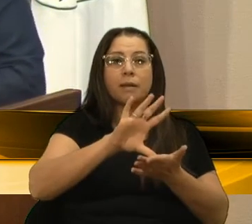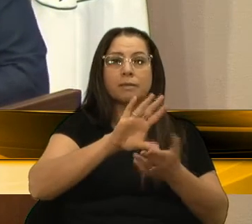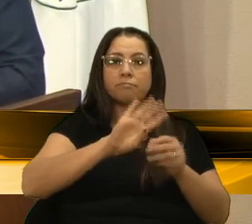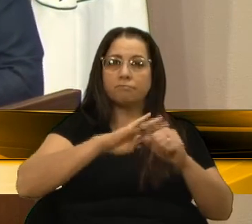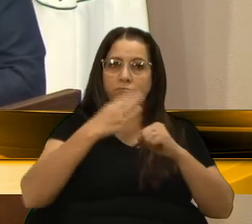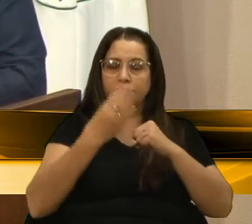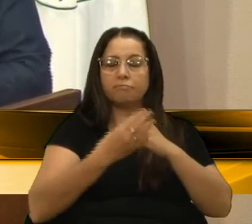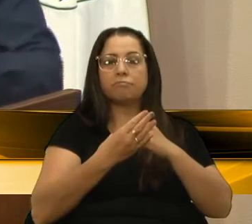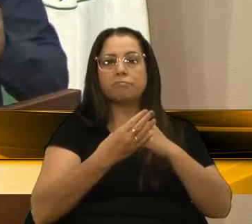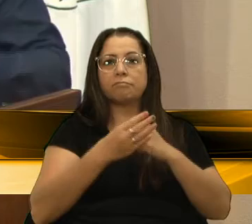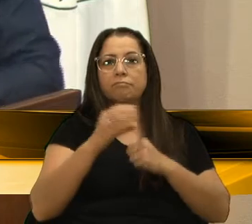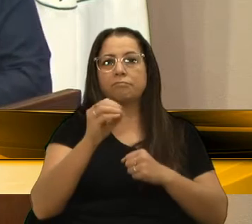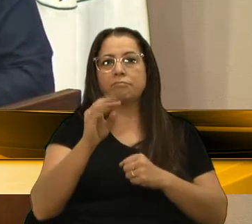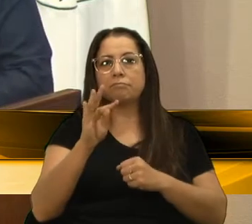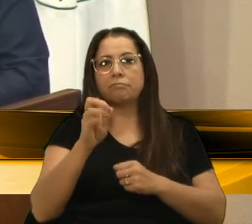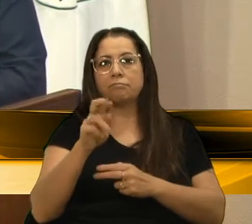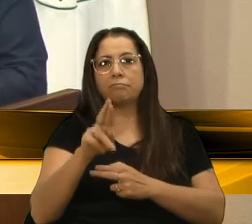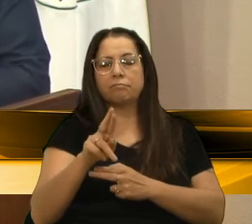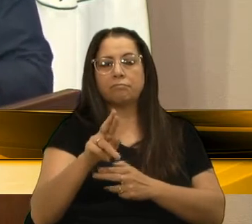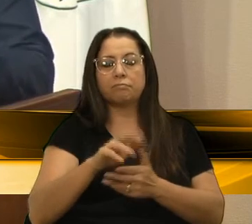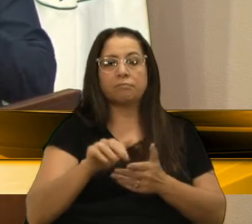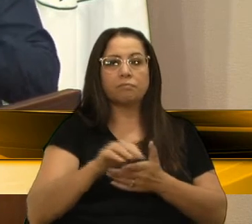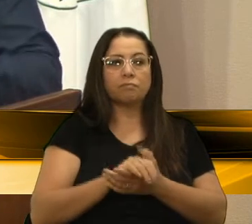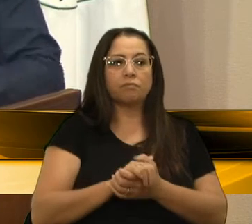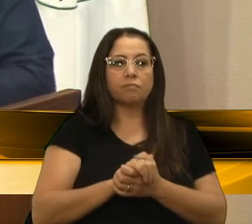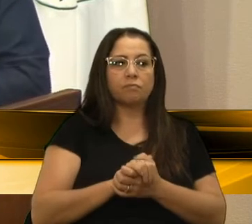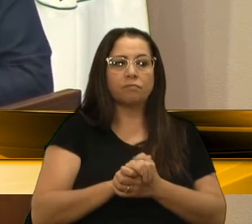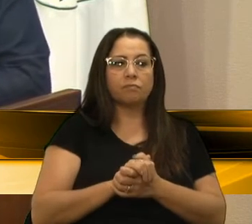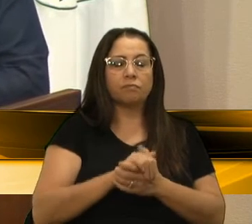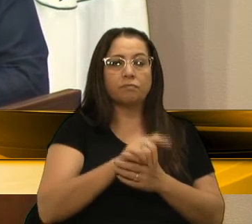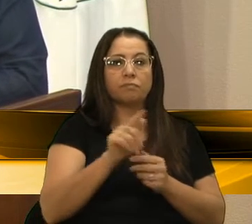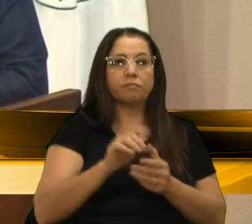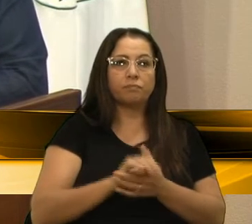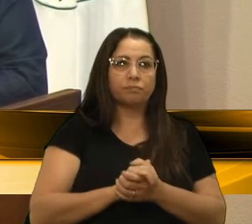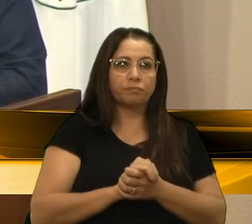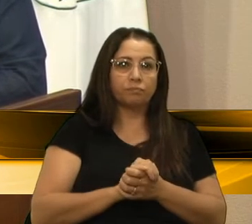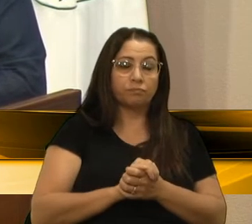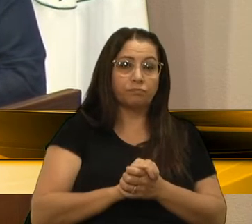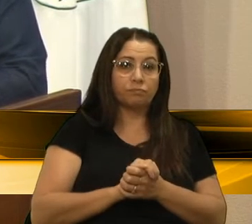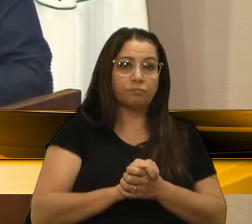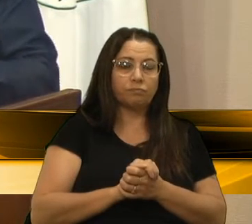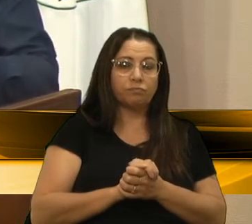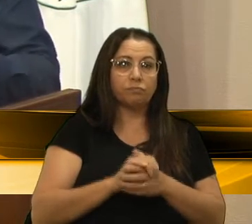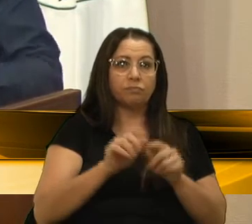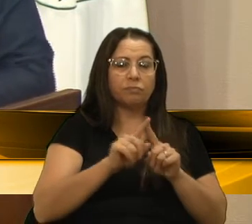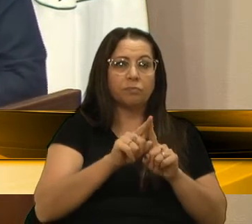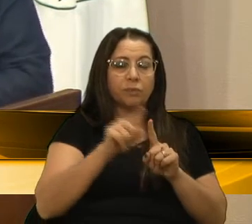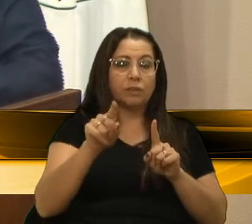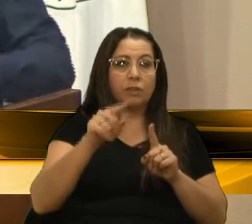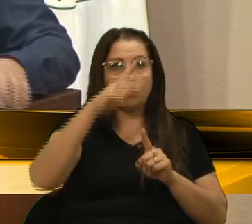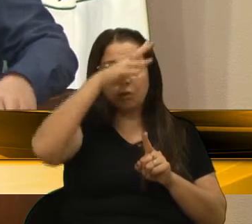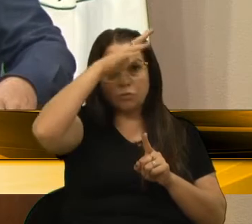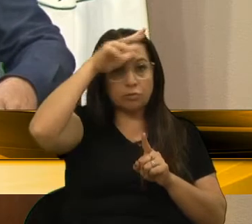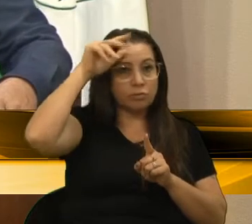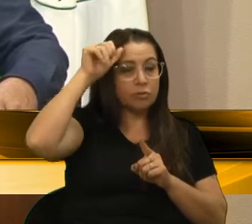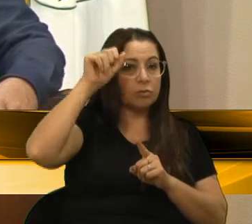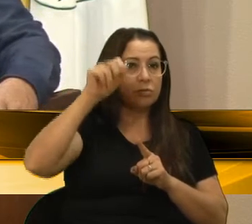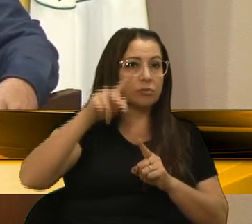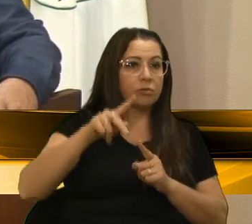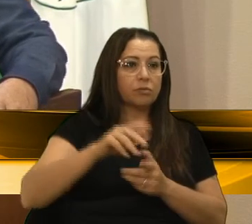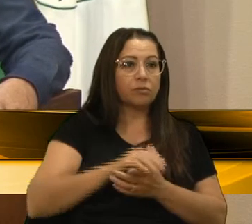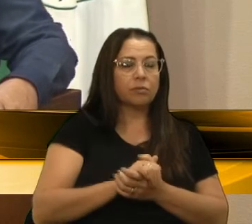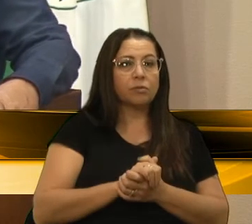do seu, Otacir, se eu não me engano, ele saiu, ele saiu da prefeitura, se aposentou com 36